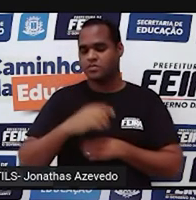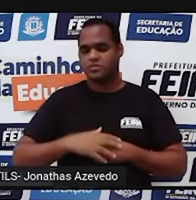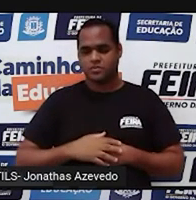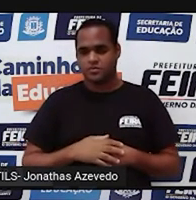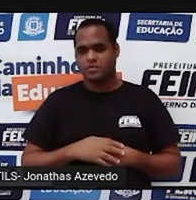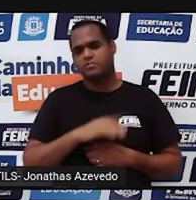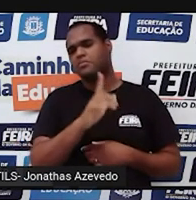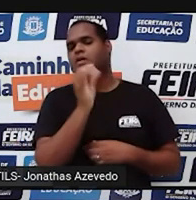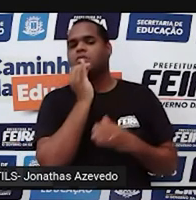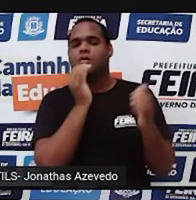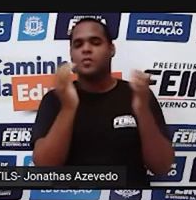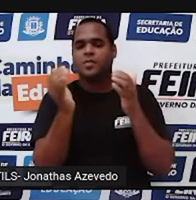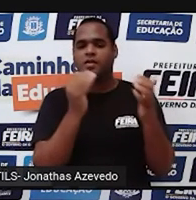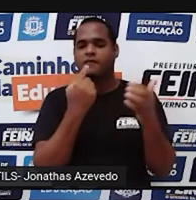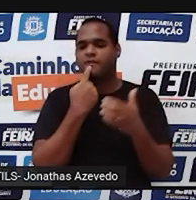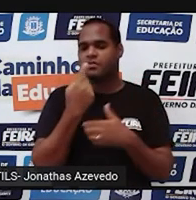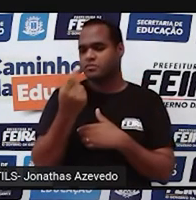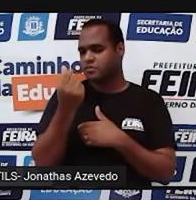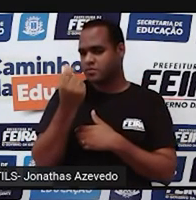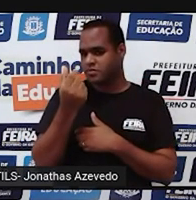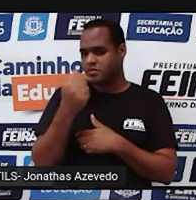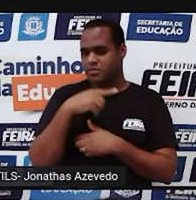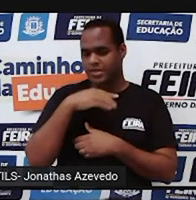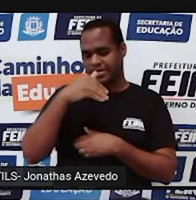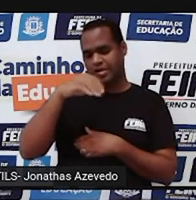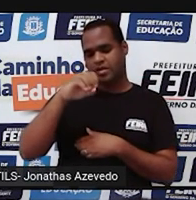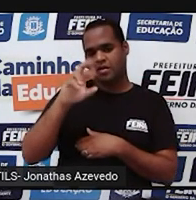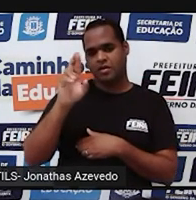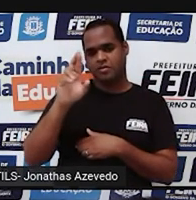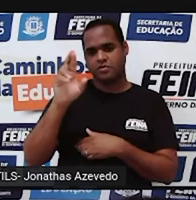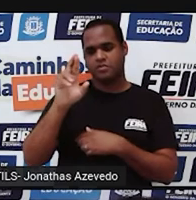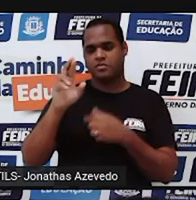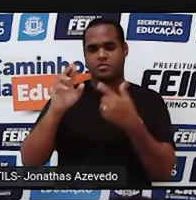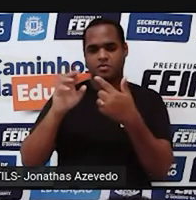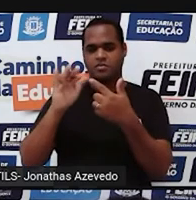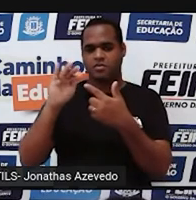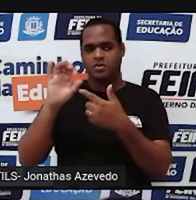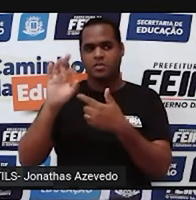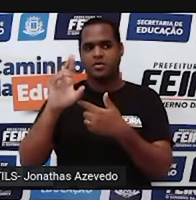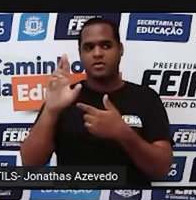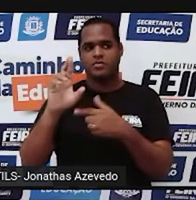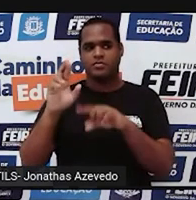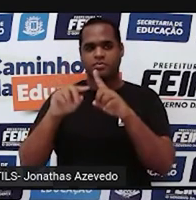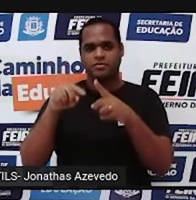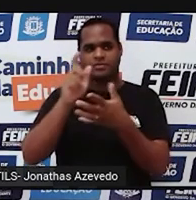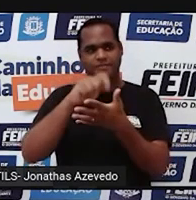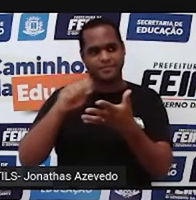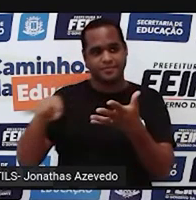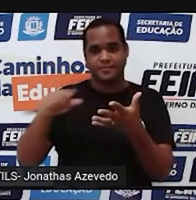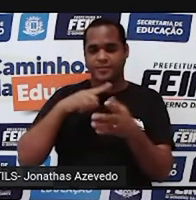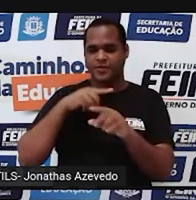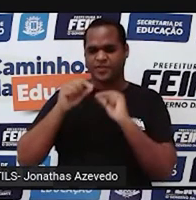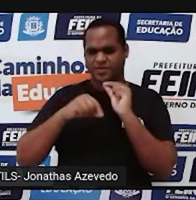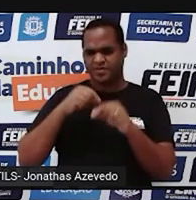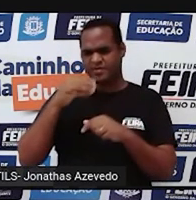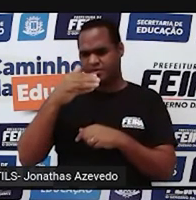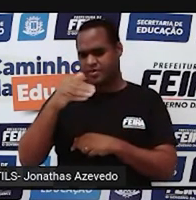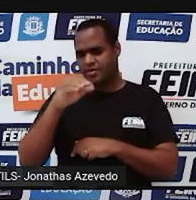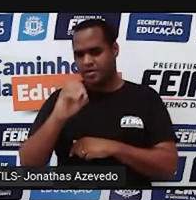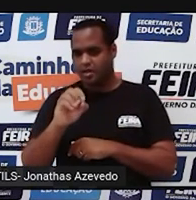exemplo, quando a gente fala do nosso dinheiro, 10 reais, a gente iria escrever 10